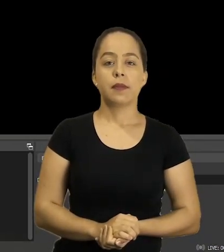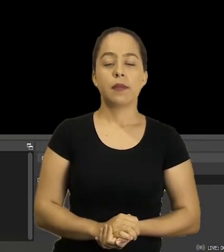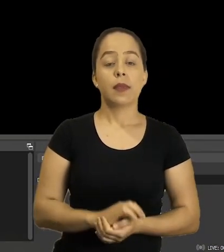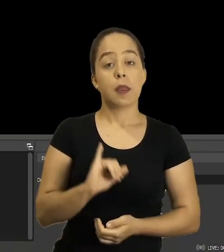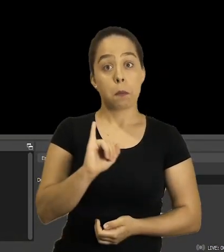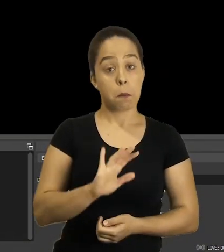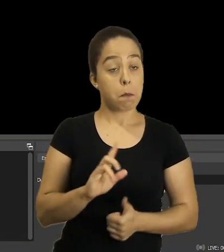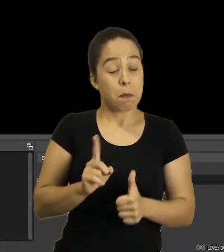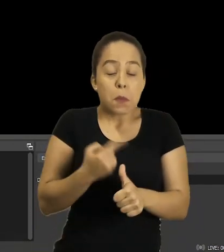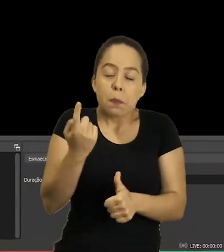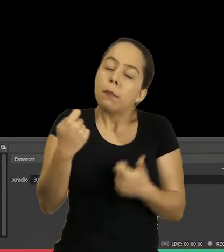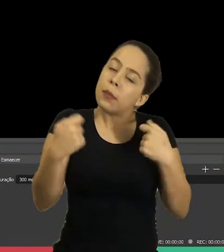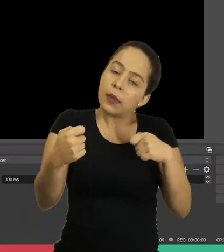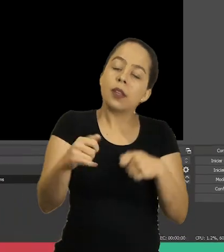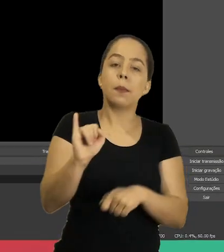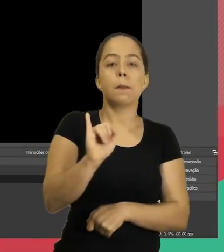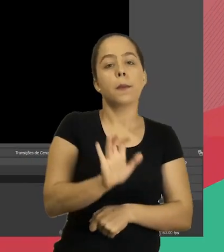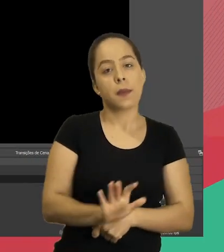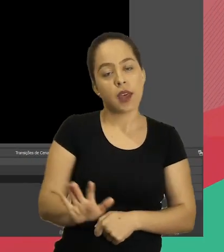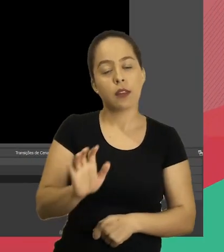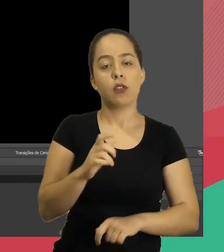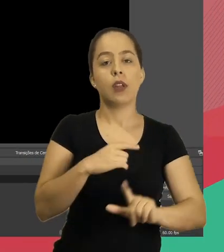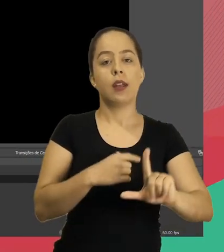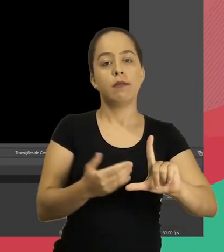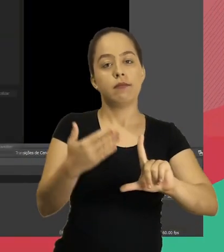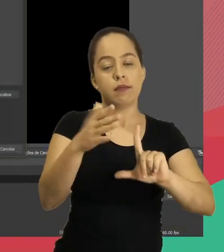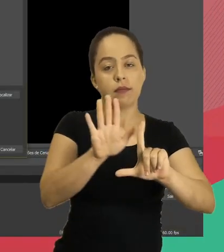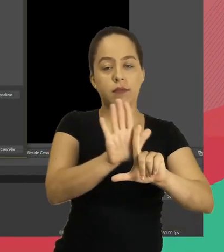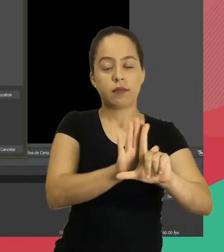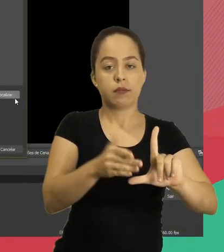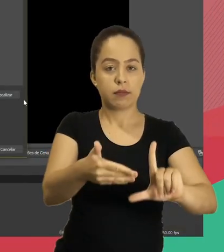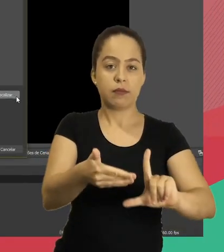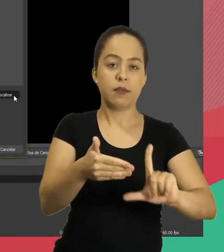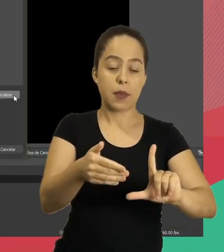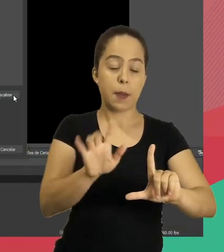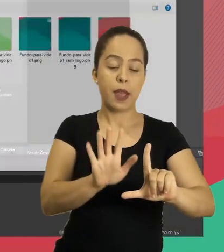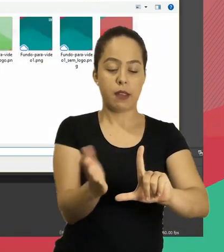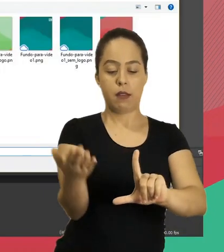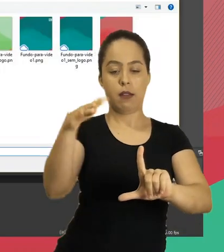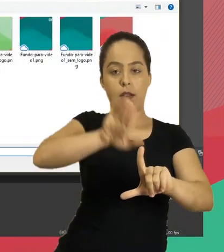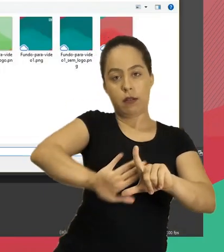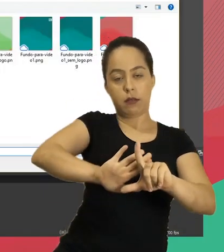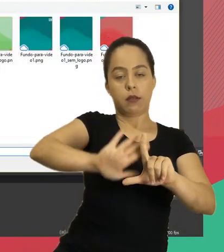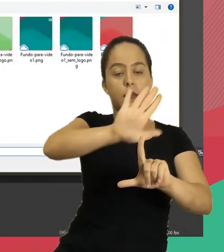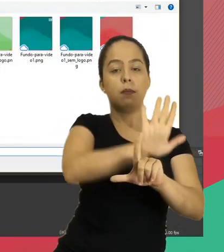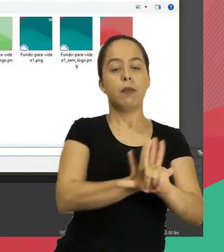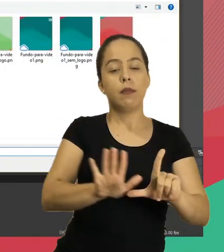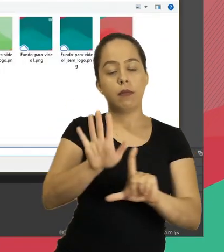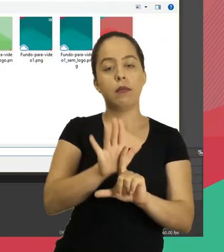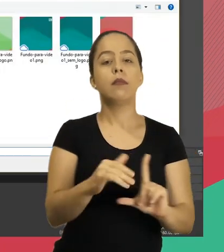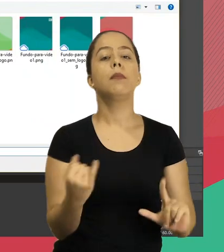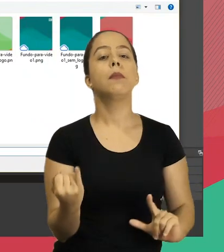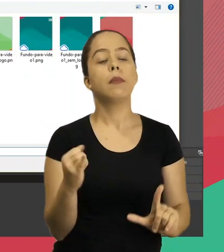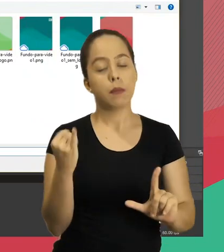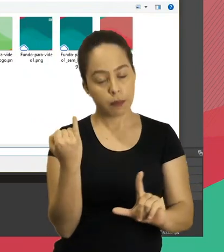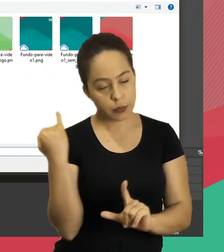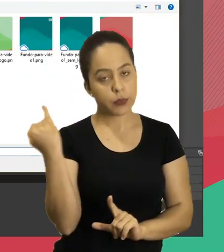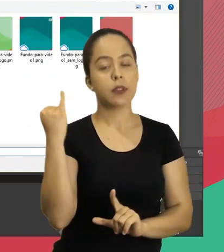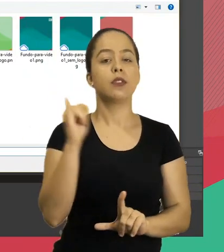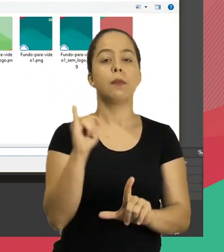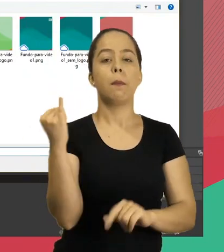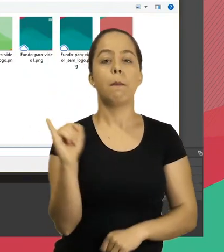Vou colocar uma. A imagem primeiro. Porque vai ficar embaixo. Mas tanto faz a ordem. Não tem problema não.